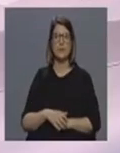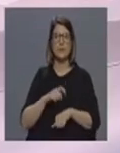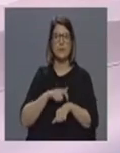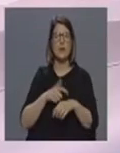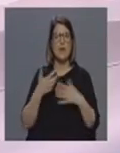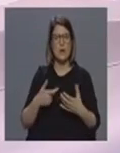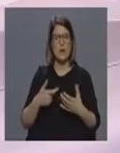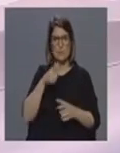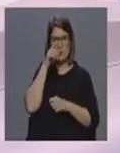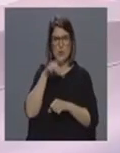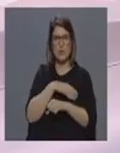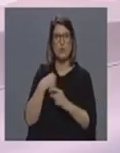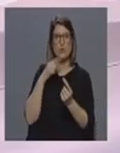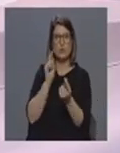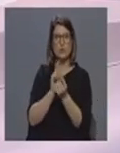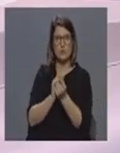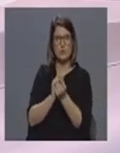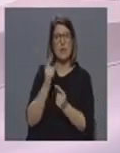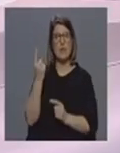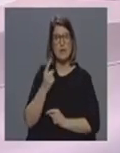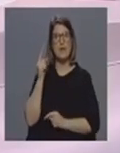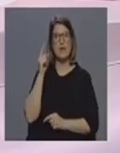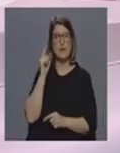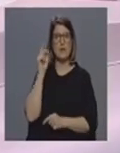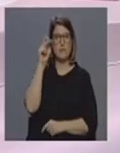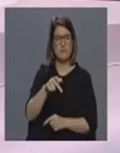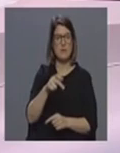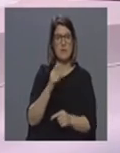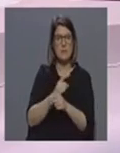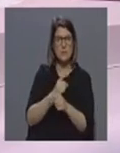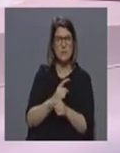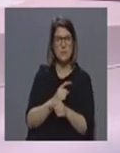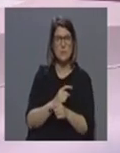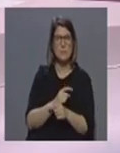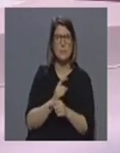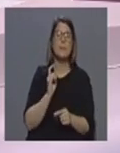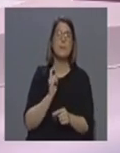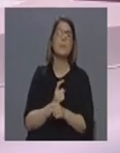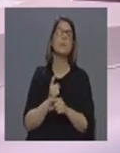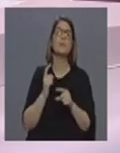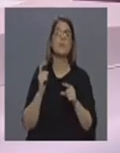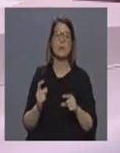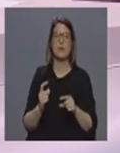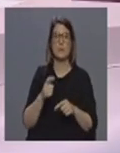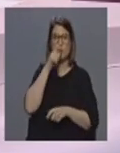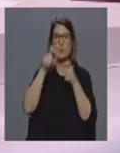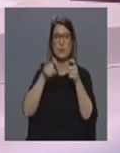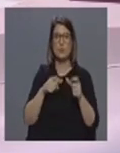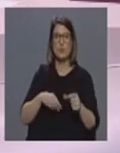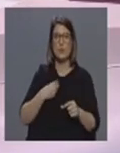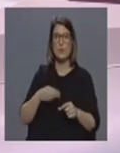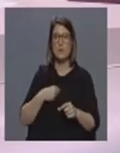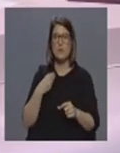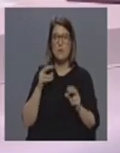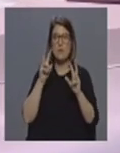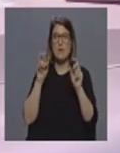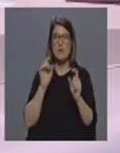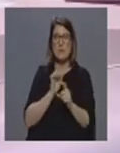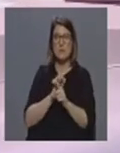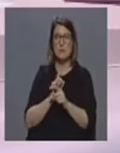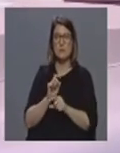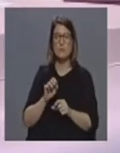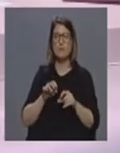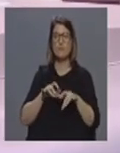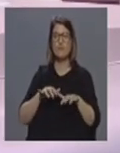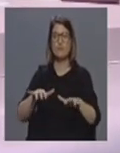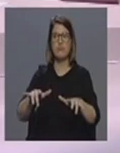têm as consultas marcadas devem comparecer nessas consultas isto porque devido à preocupação em torno deste surto há muitas